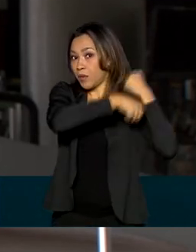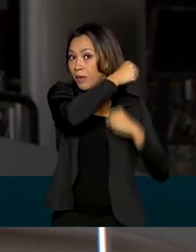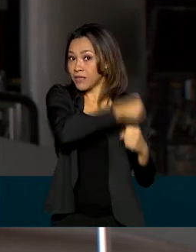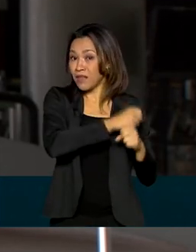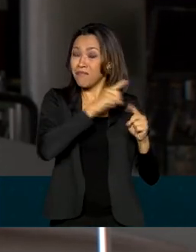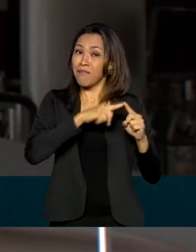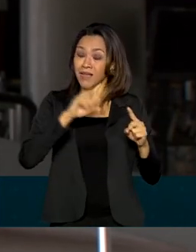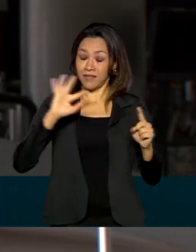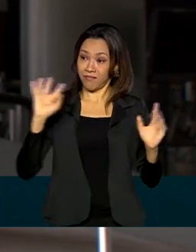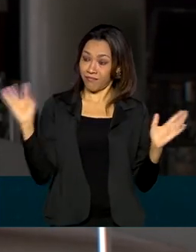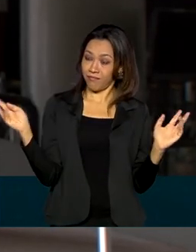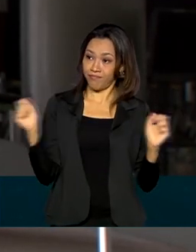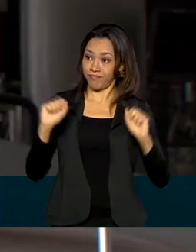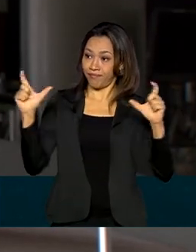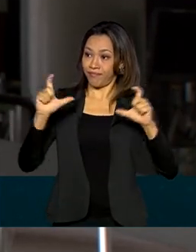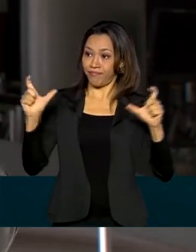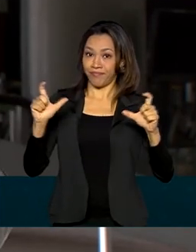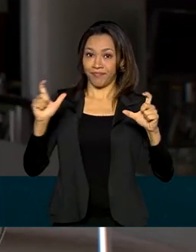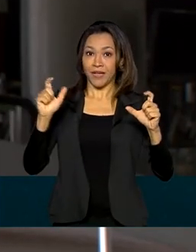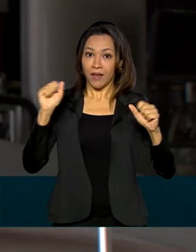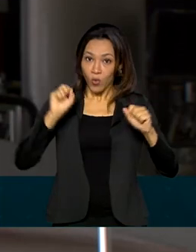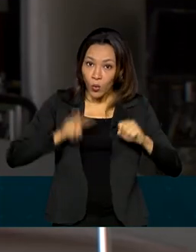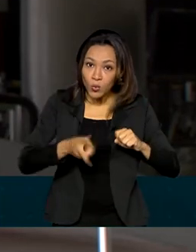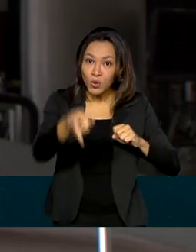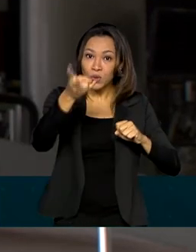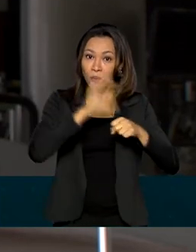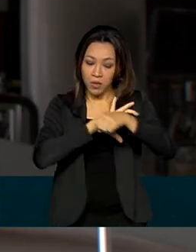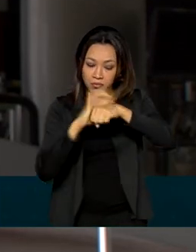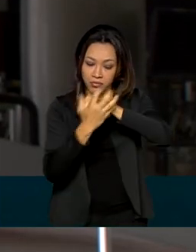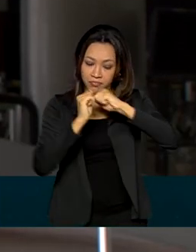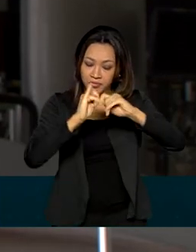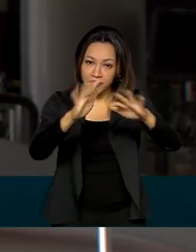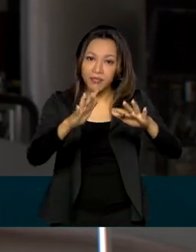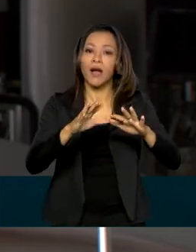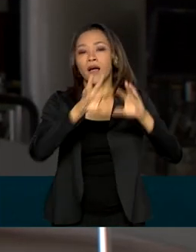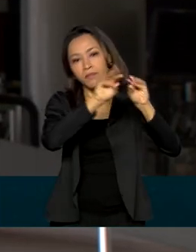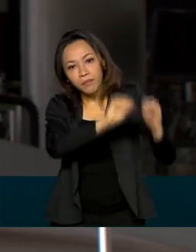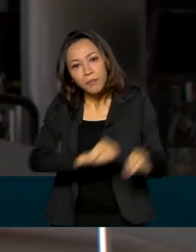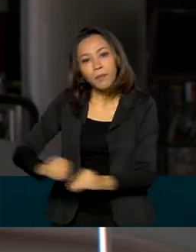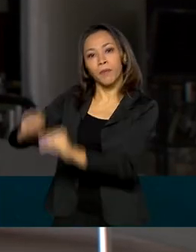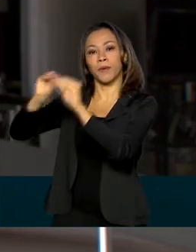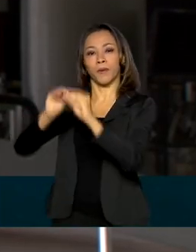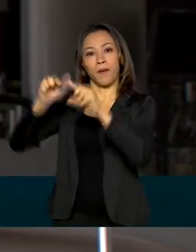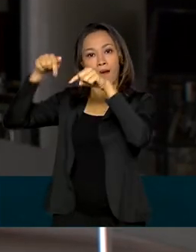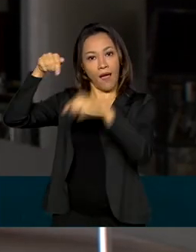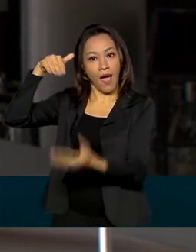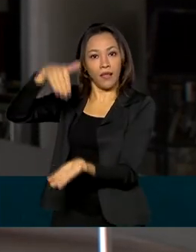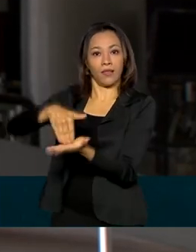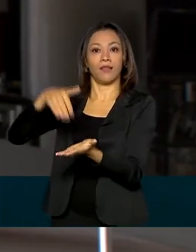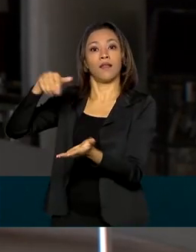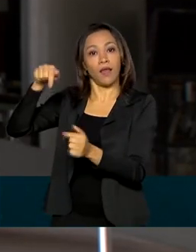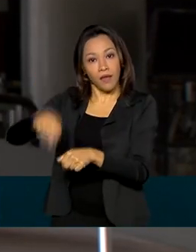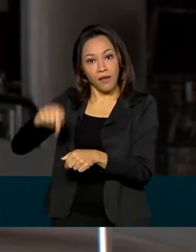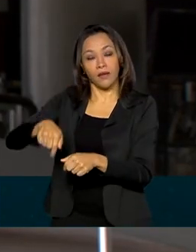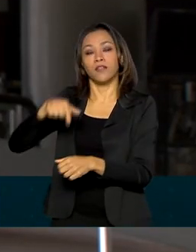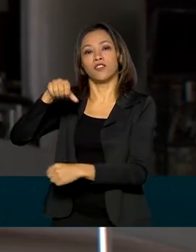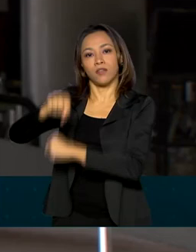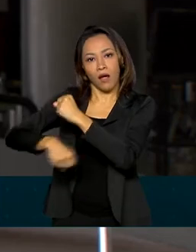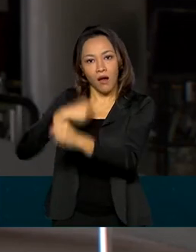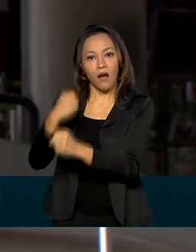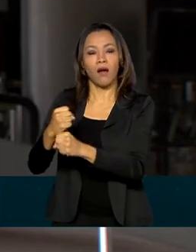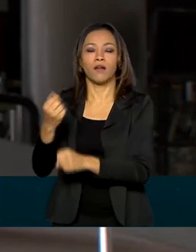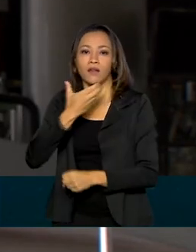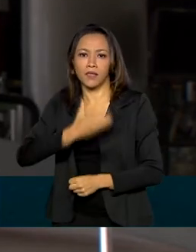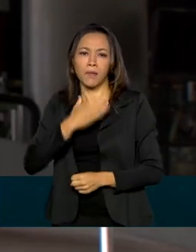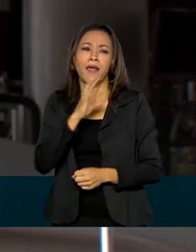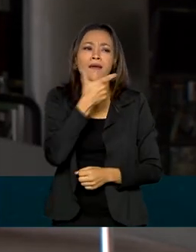calamidade pública causada pela Covid-19 até dezembro deste ano. Na prática, quem comprou um ingresso para um show, para um evento,